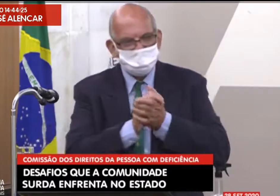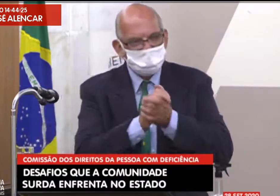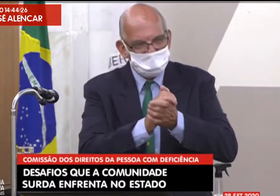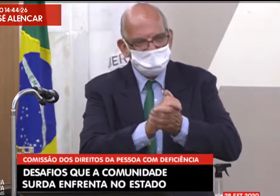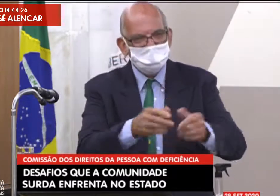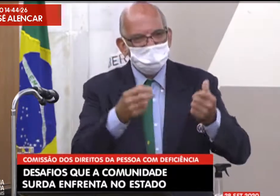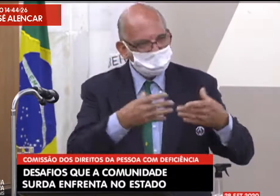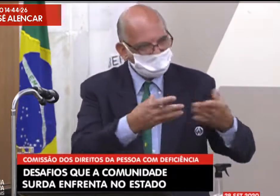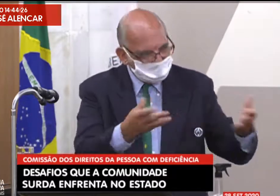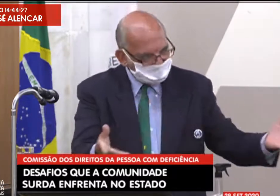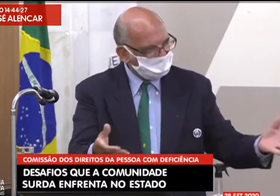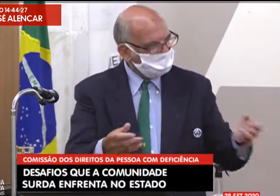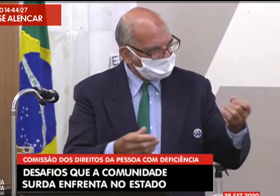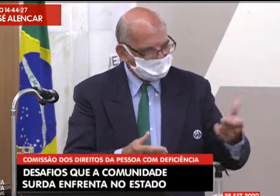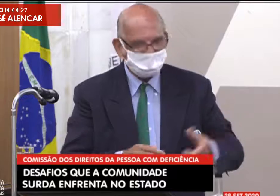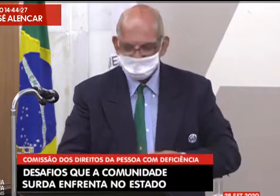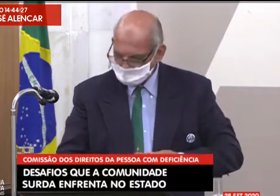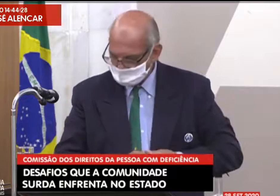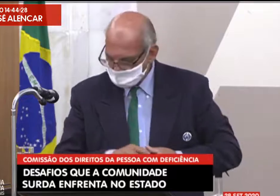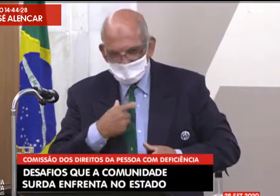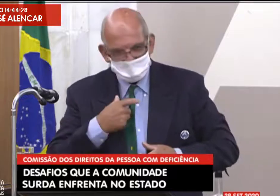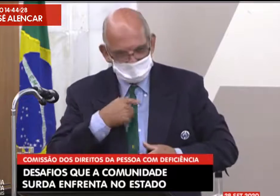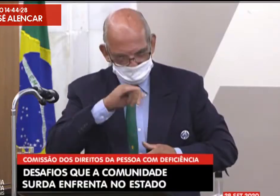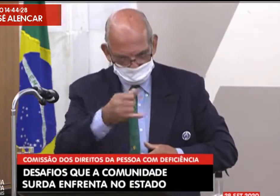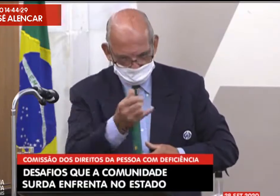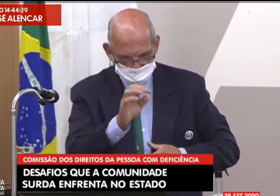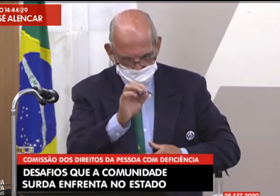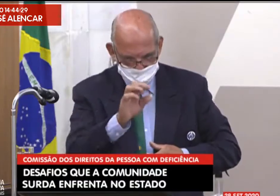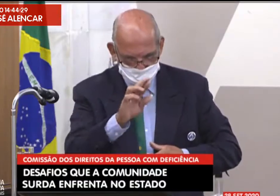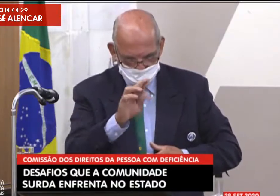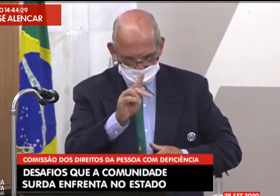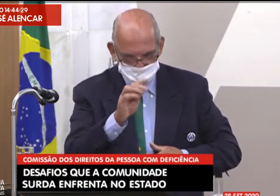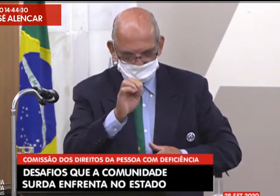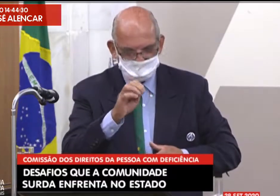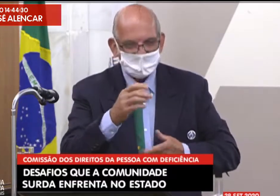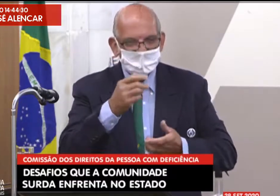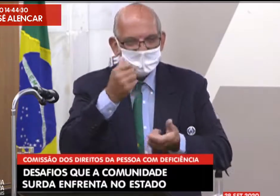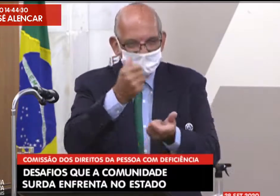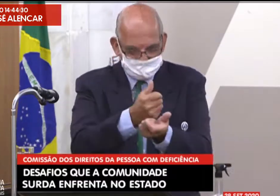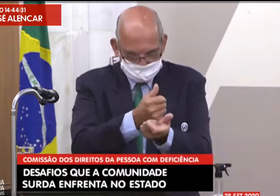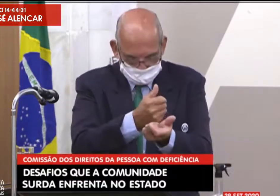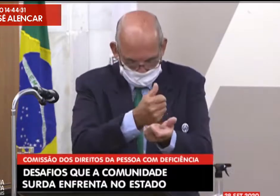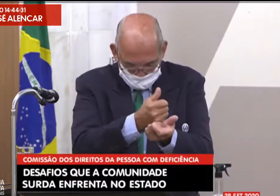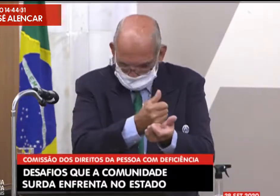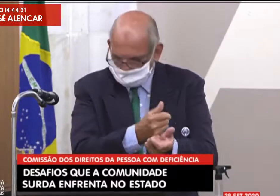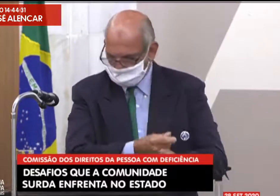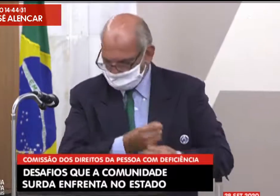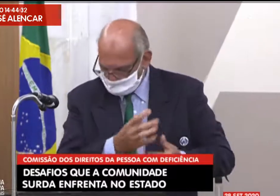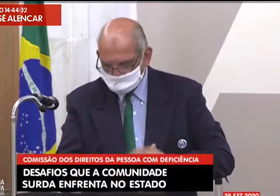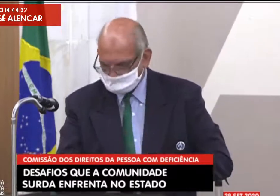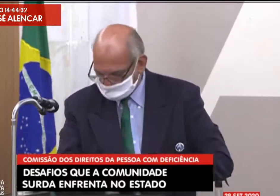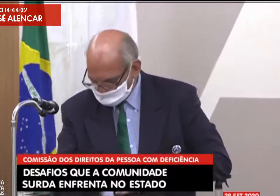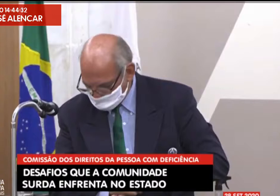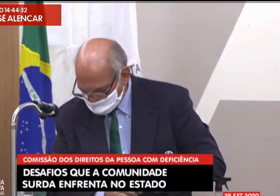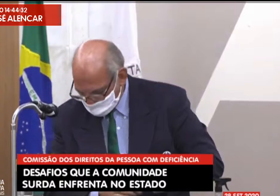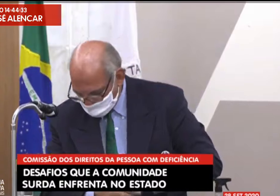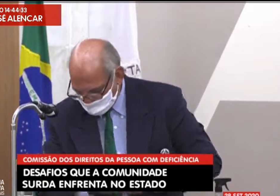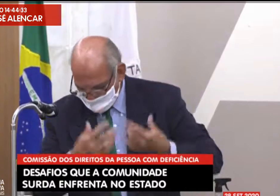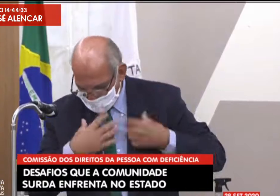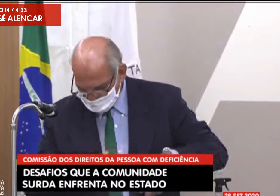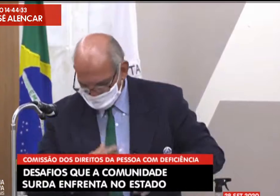Então, novamente, eu gostaria de parabenizar a todos. Eu sou o Jorge. Eu sou da Confederação Brasileira,